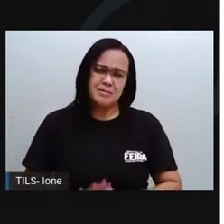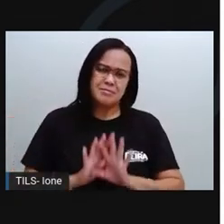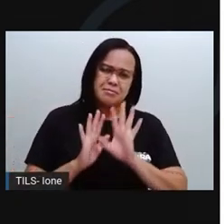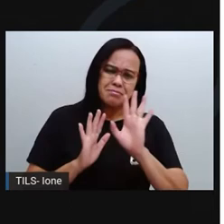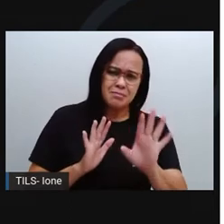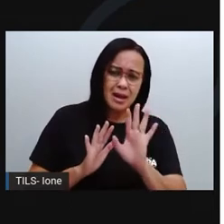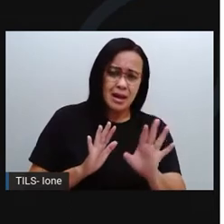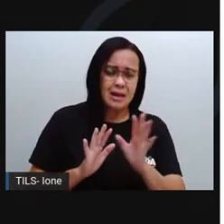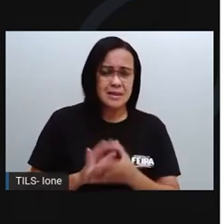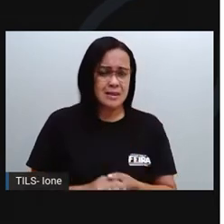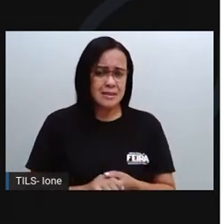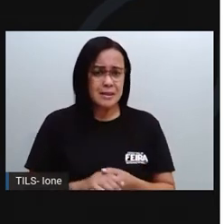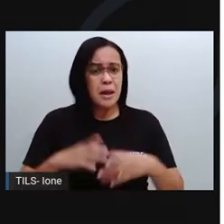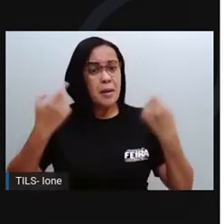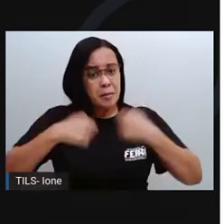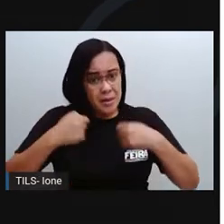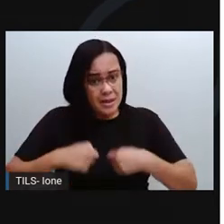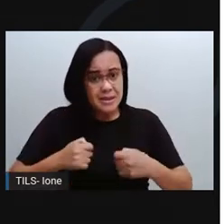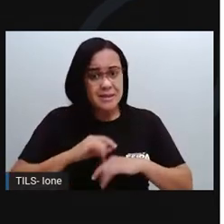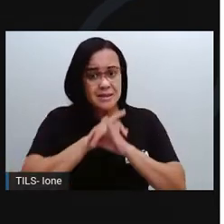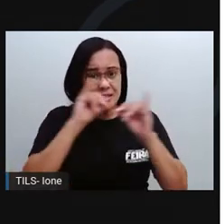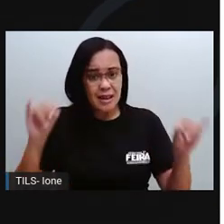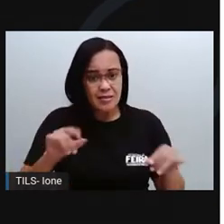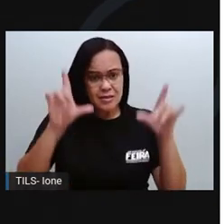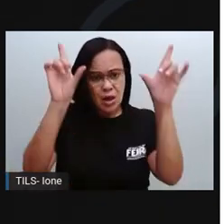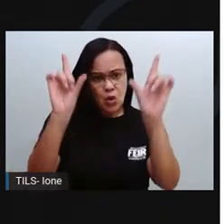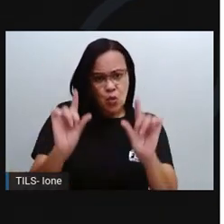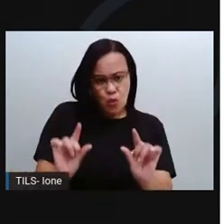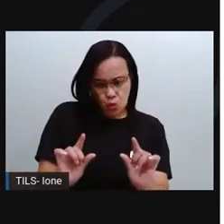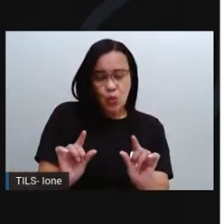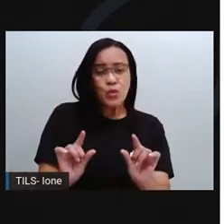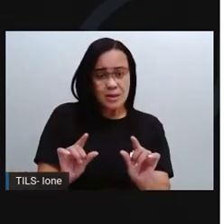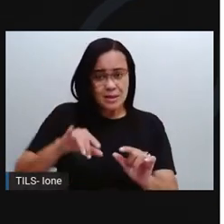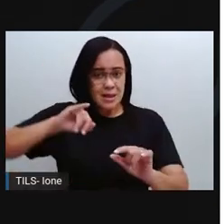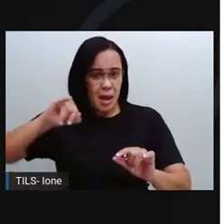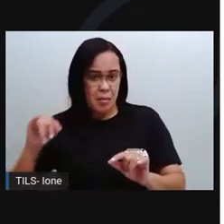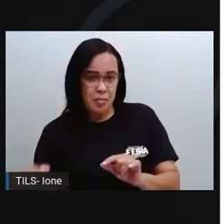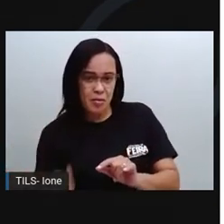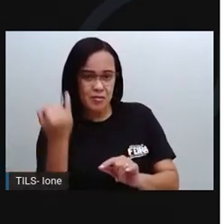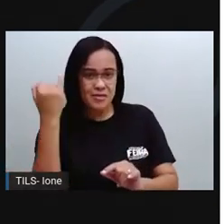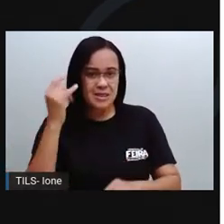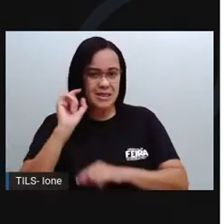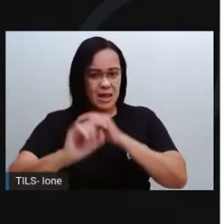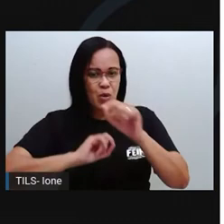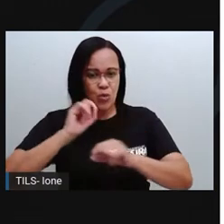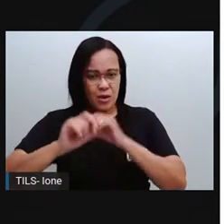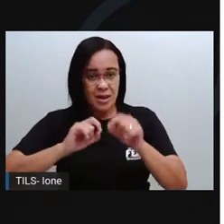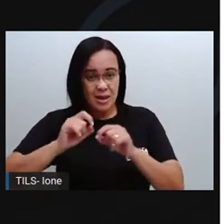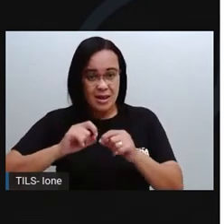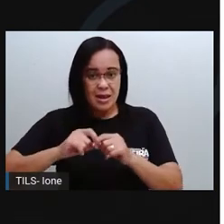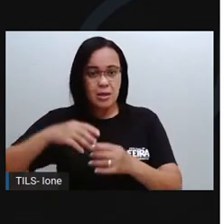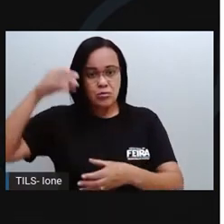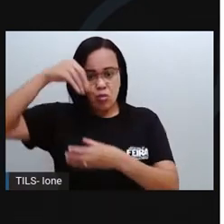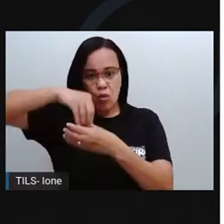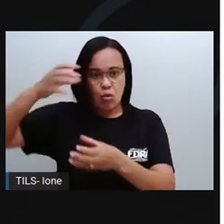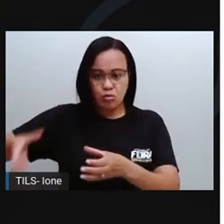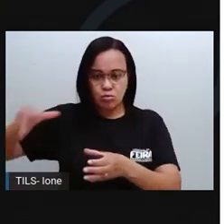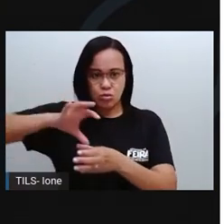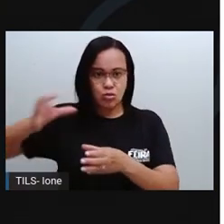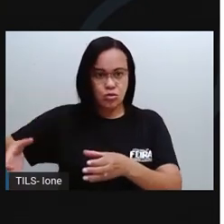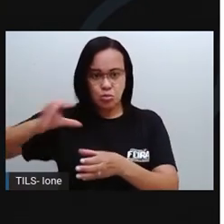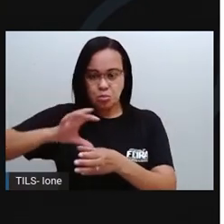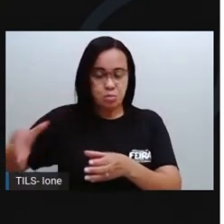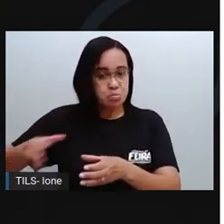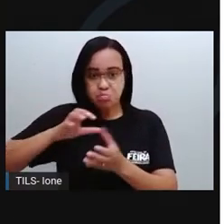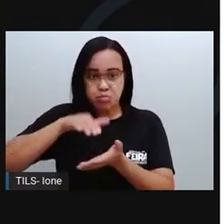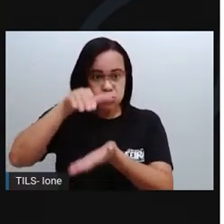A dica é reduzir, usar o mínimo que der e aproveitar ao máximo, colocando vários objetos dentro de cada uma delas.